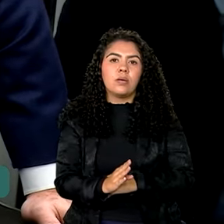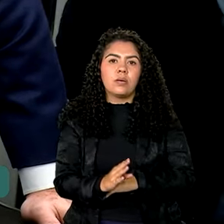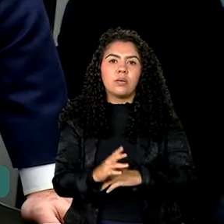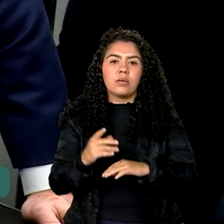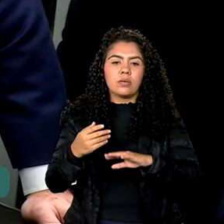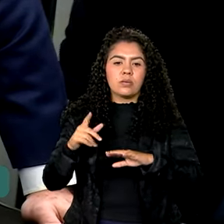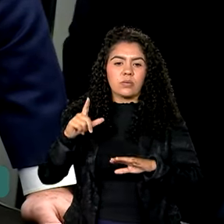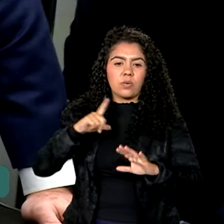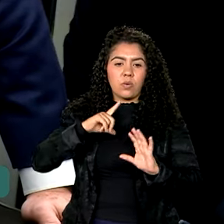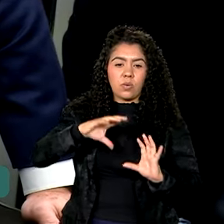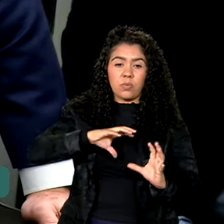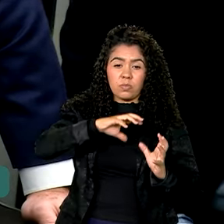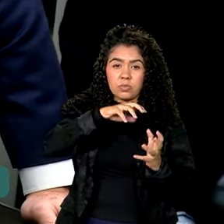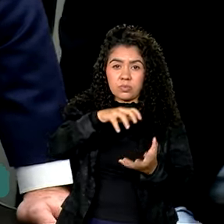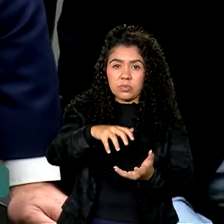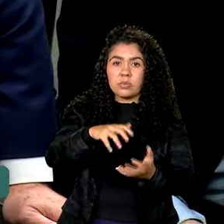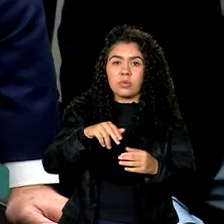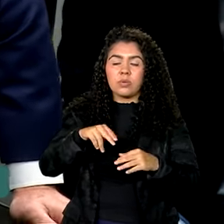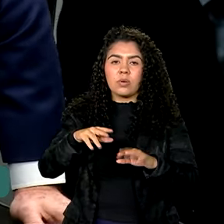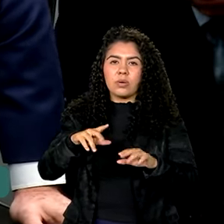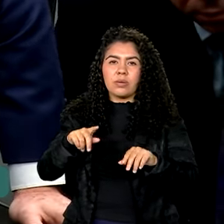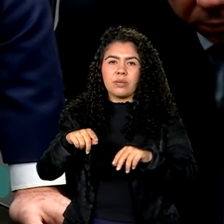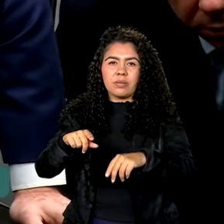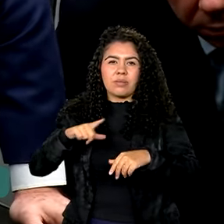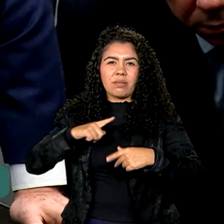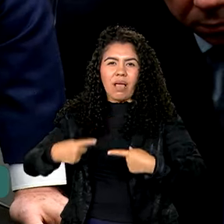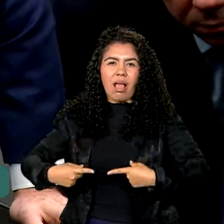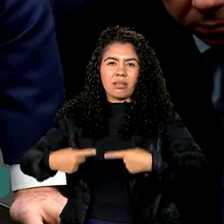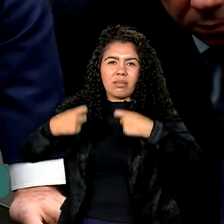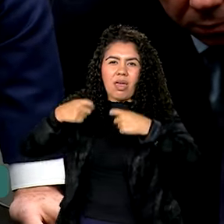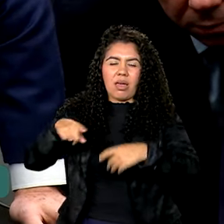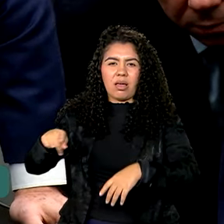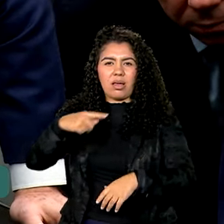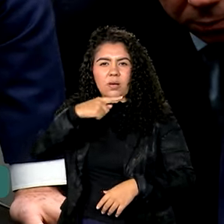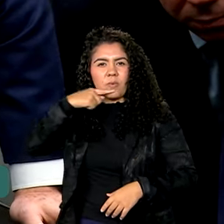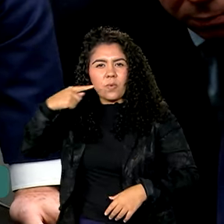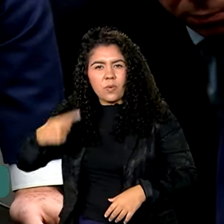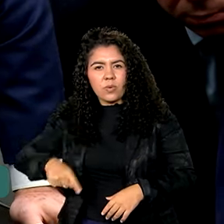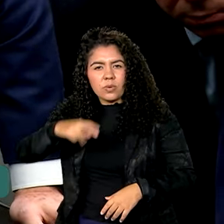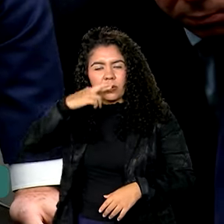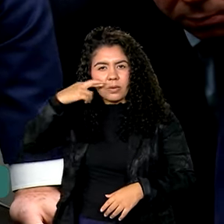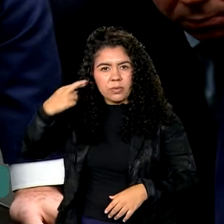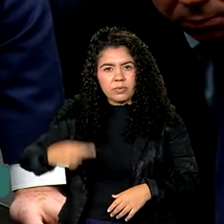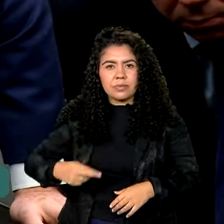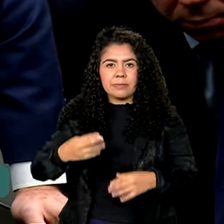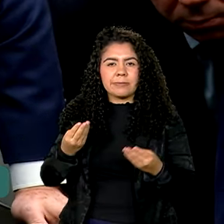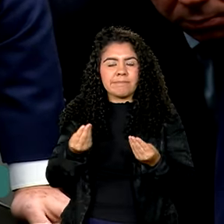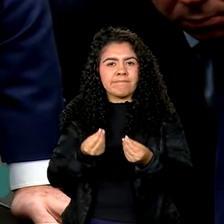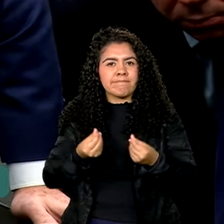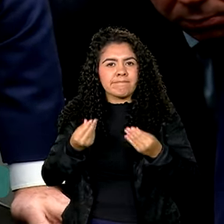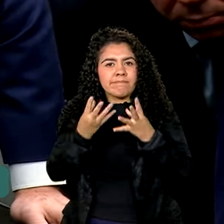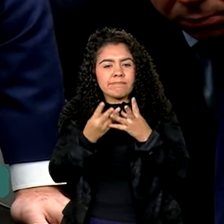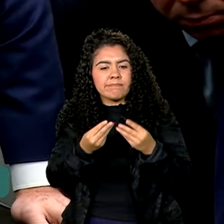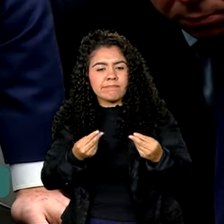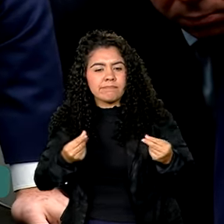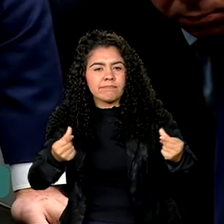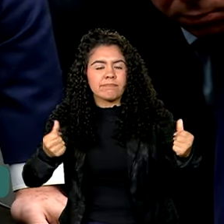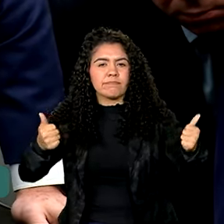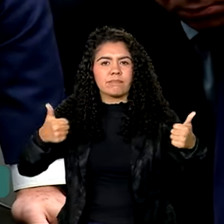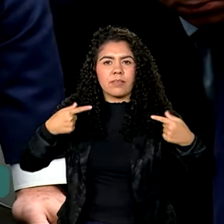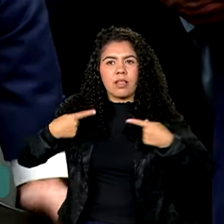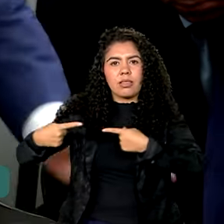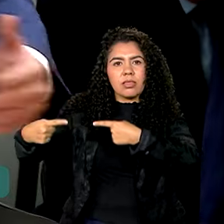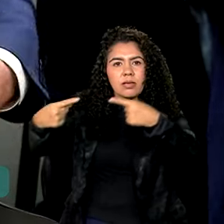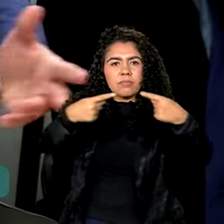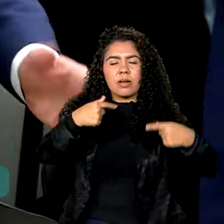guerra, o mundo depois da guerra da Rússia com a Ucrânia, não tem um debate internacional que eu tenho andado muito o